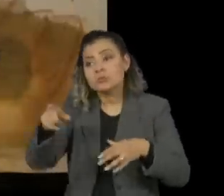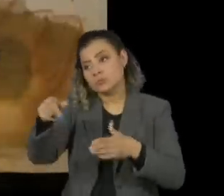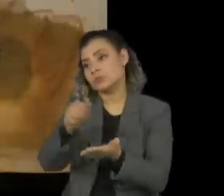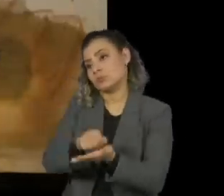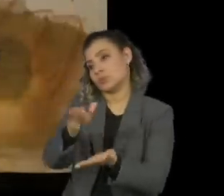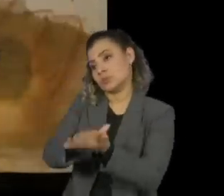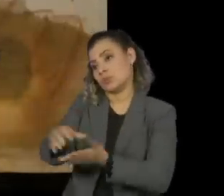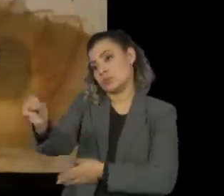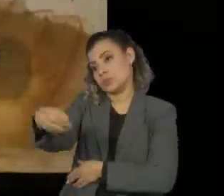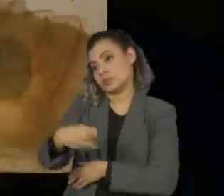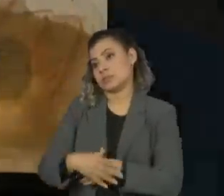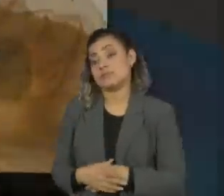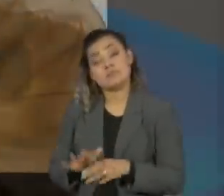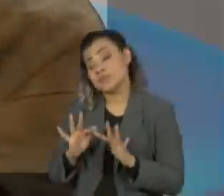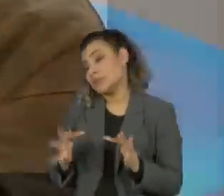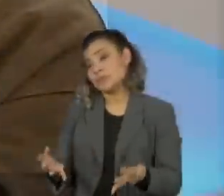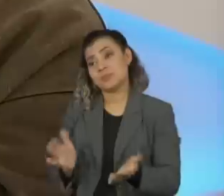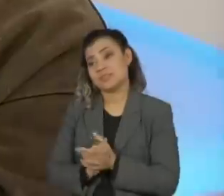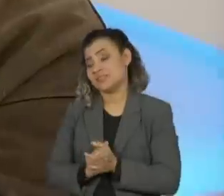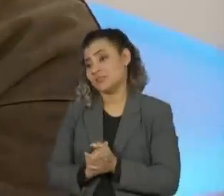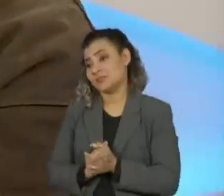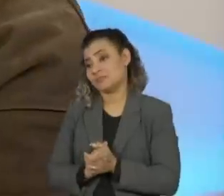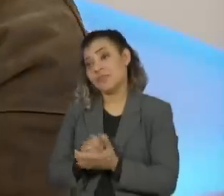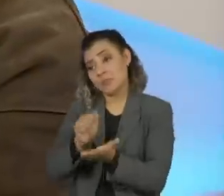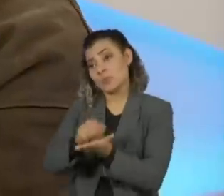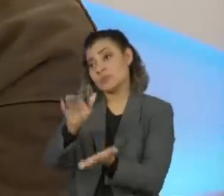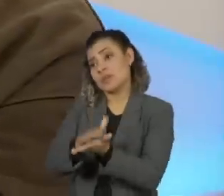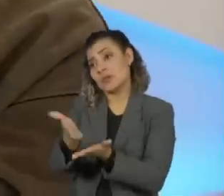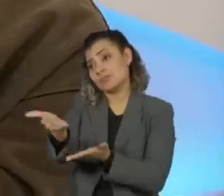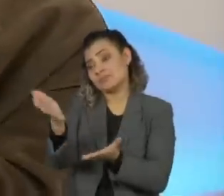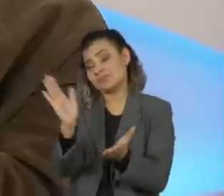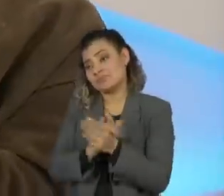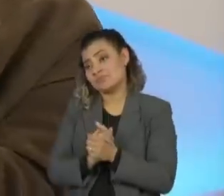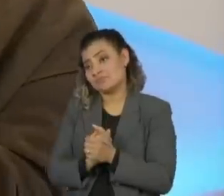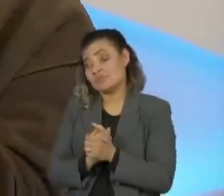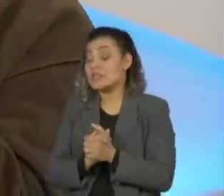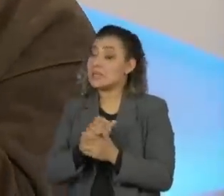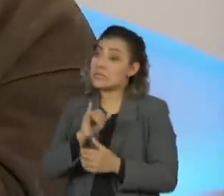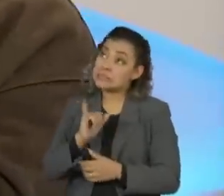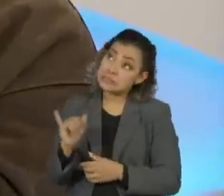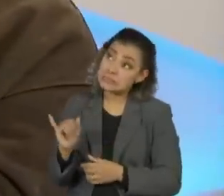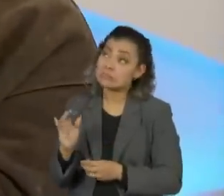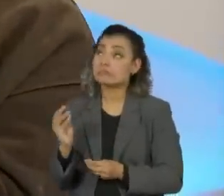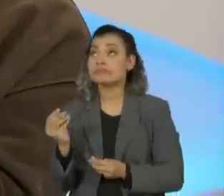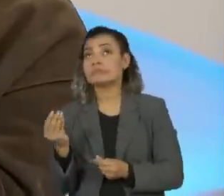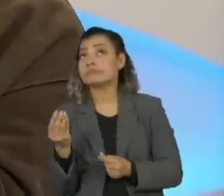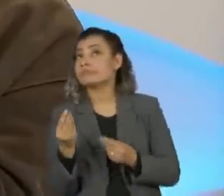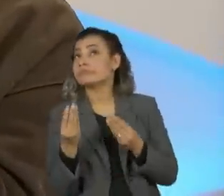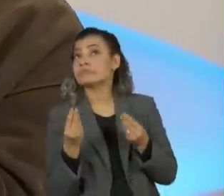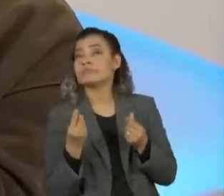punido por isso, é muito simples isso. Da mesma maneira, esse o mesmo tipo de, vamos dizer assim,